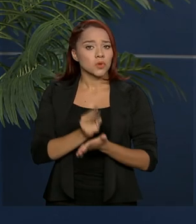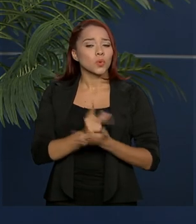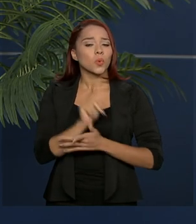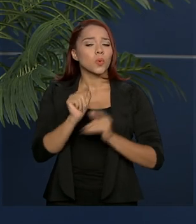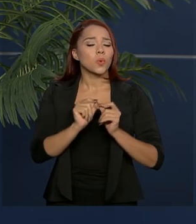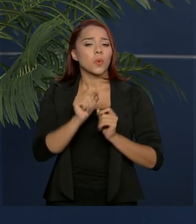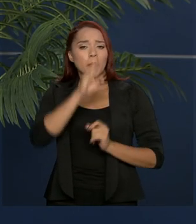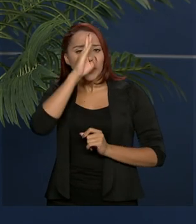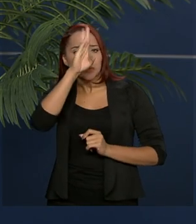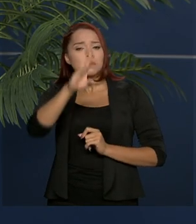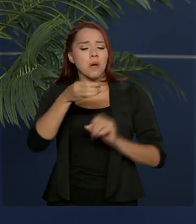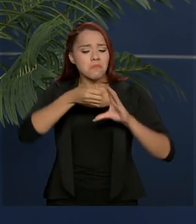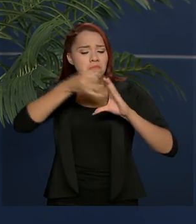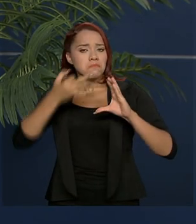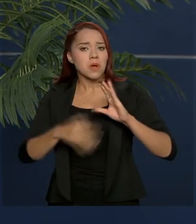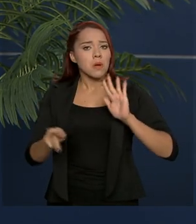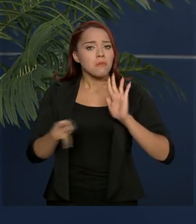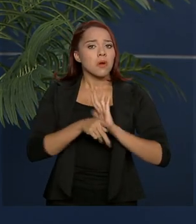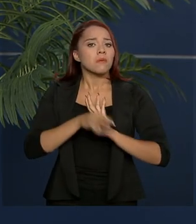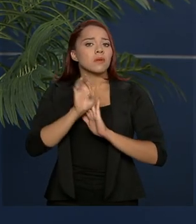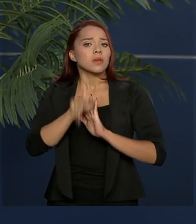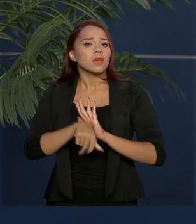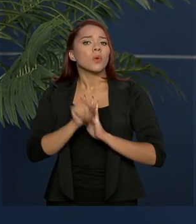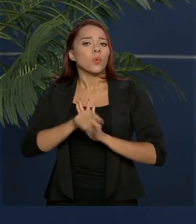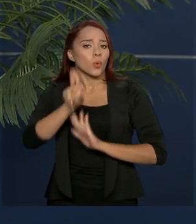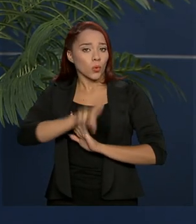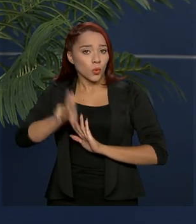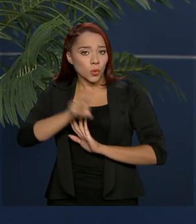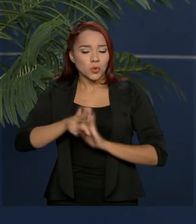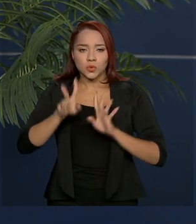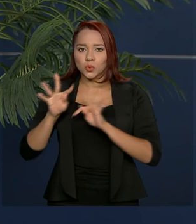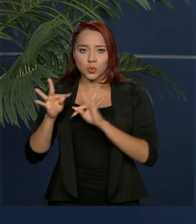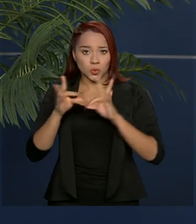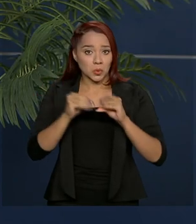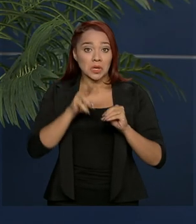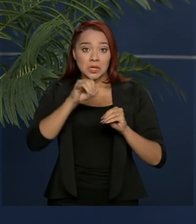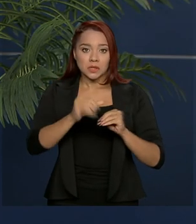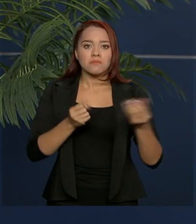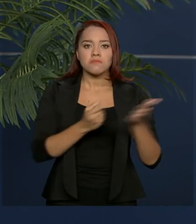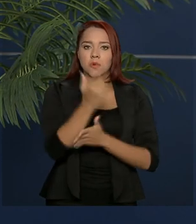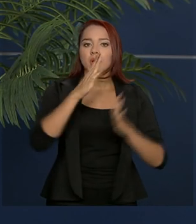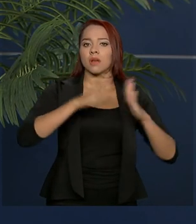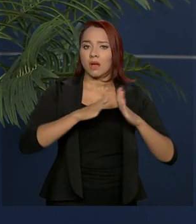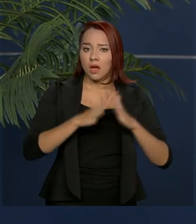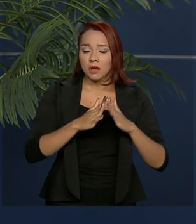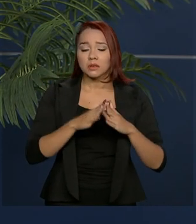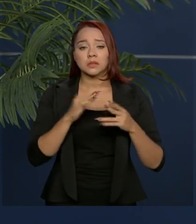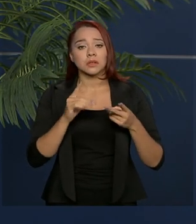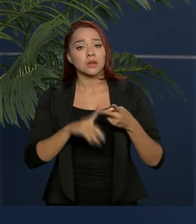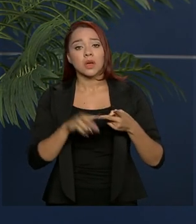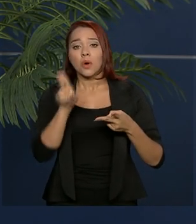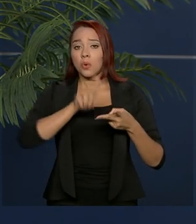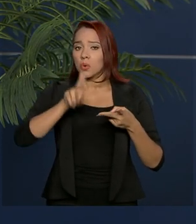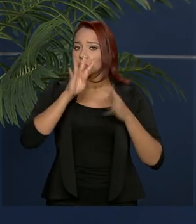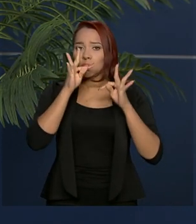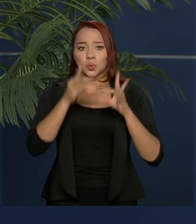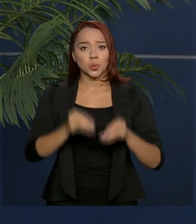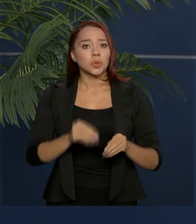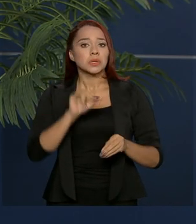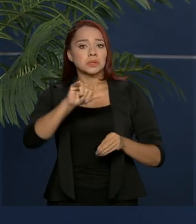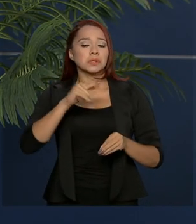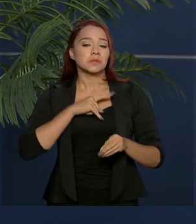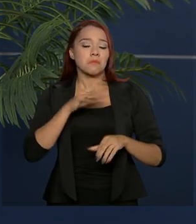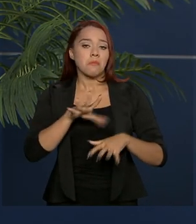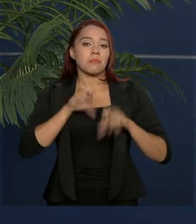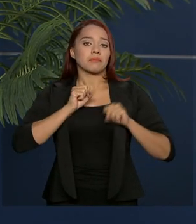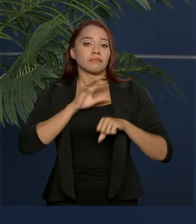principais características que são o uso integral se for comprar a casa própria, o uso integral se houver uma